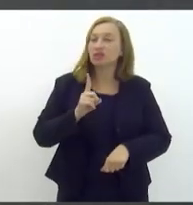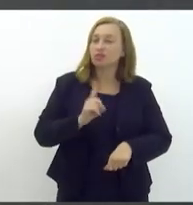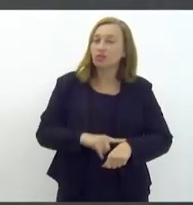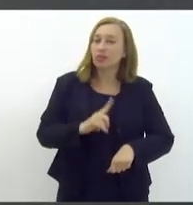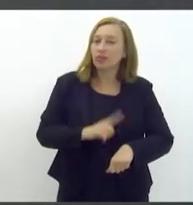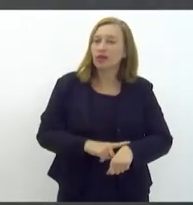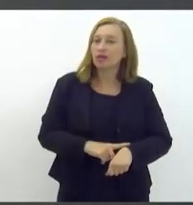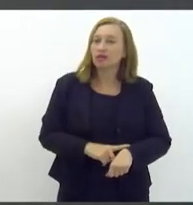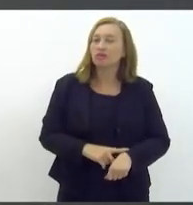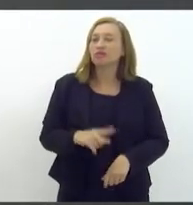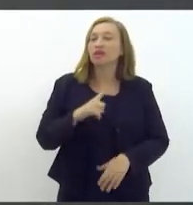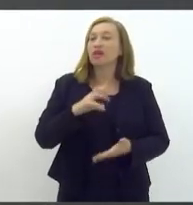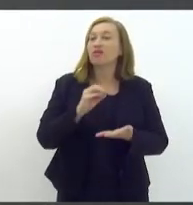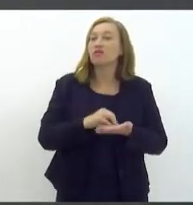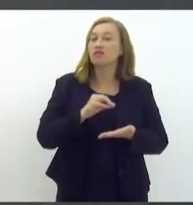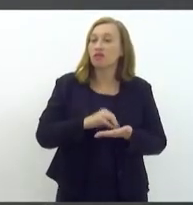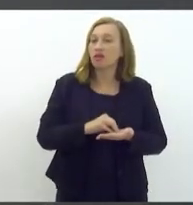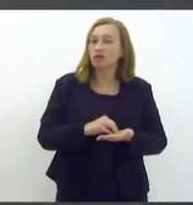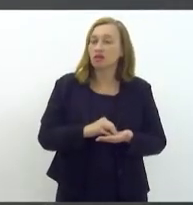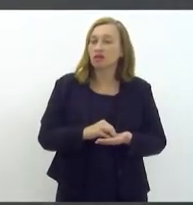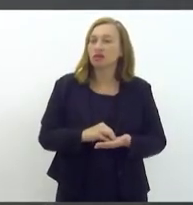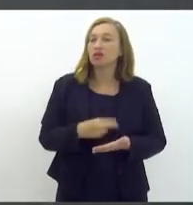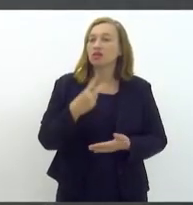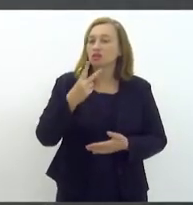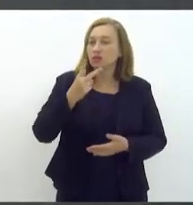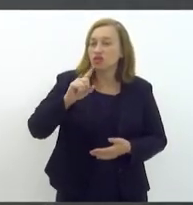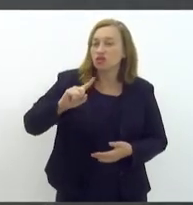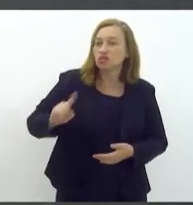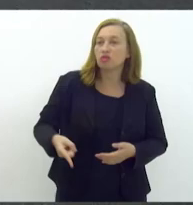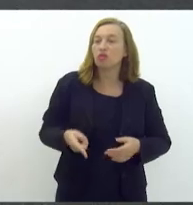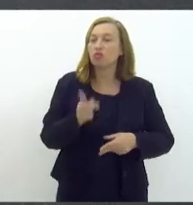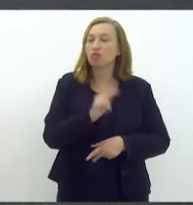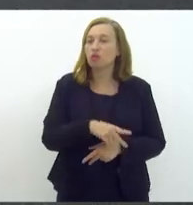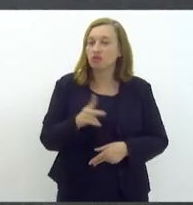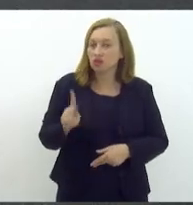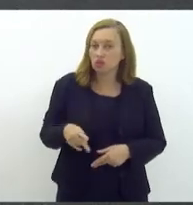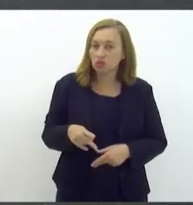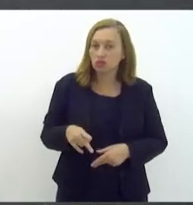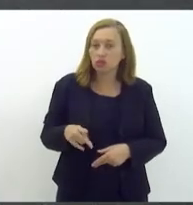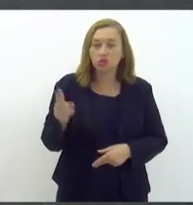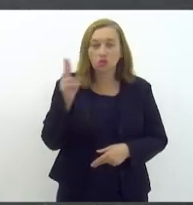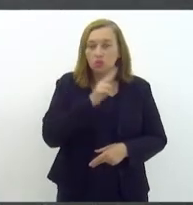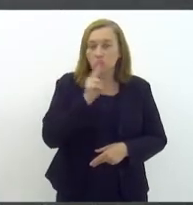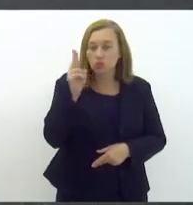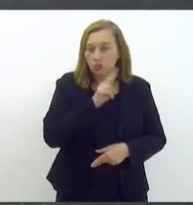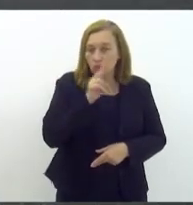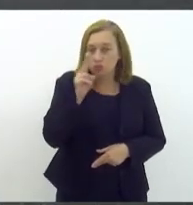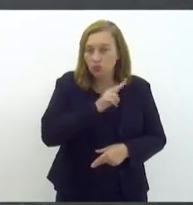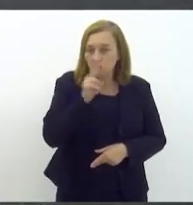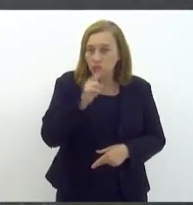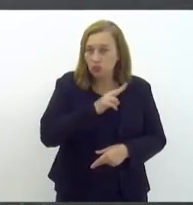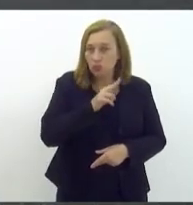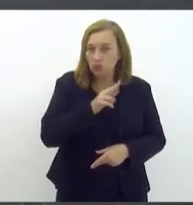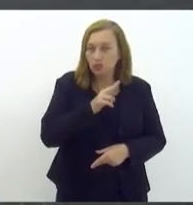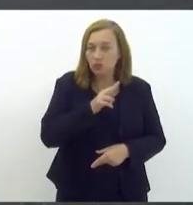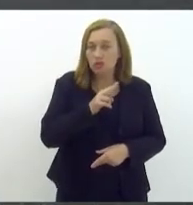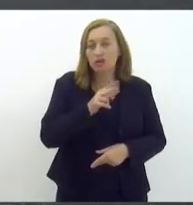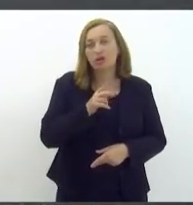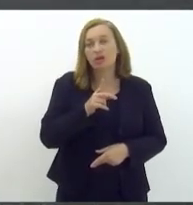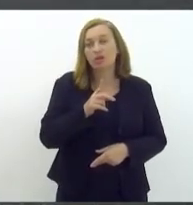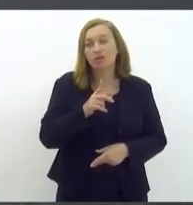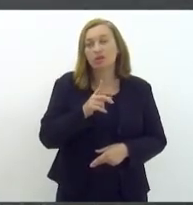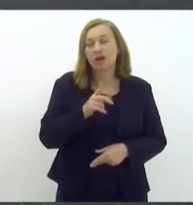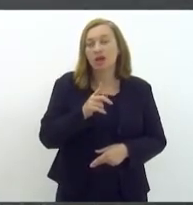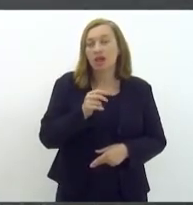tem a falta de dois mil professores urgente para garantir que nenhuma turma fique sem